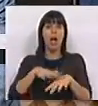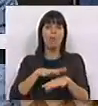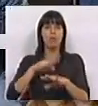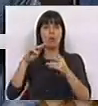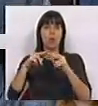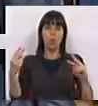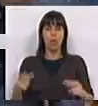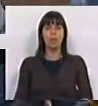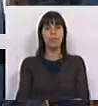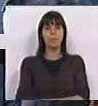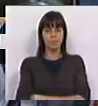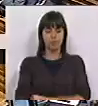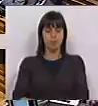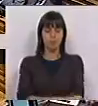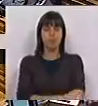administração local.